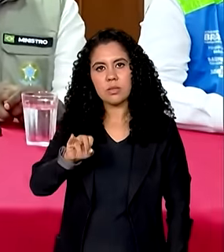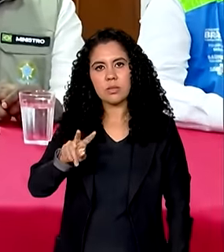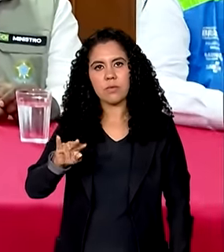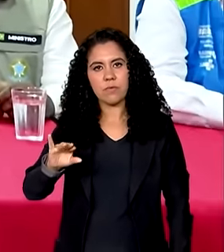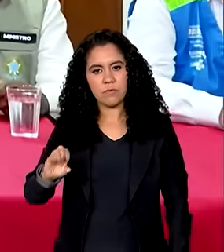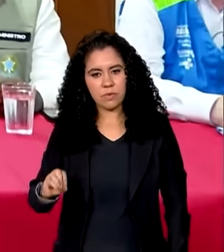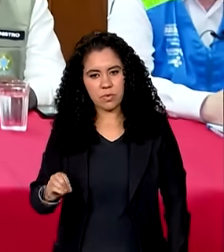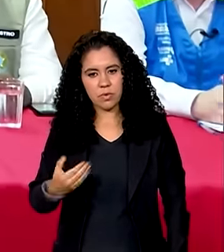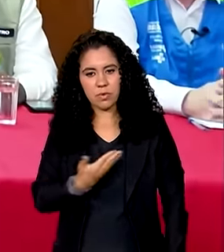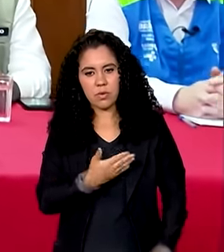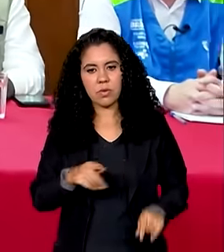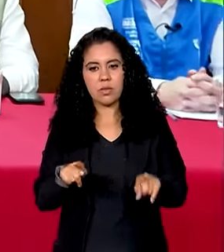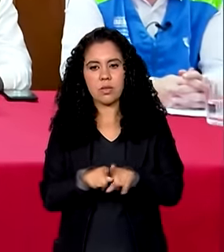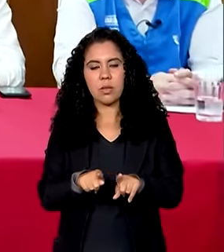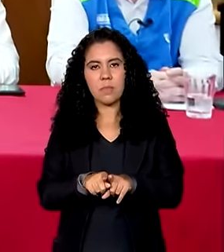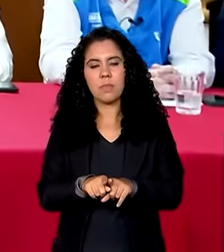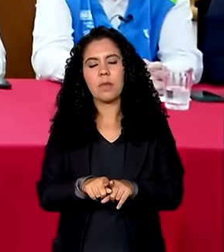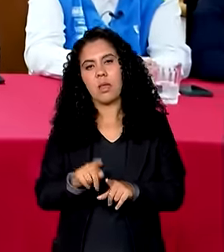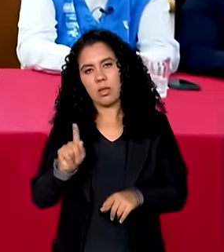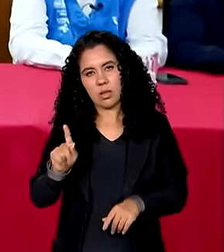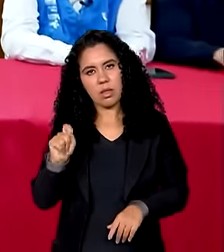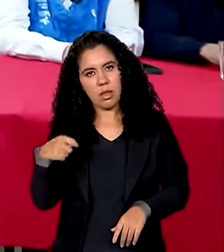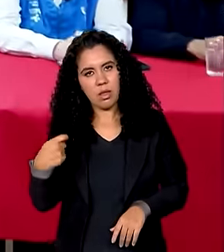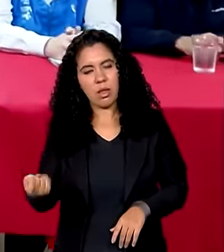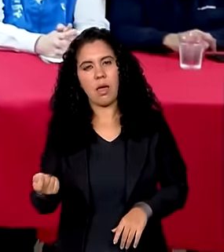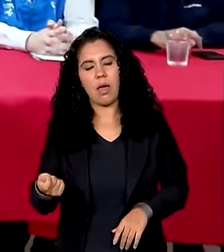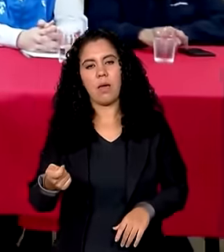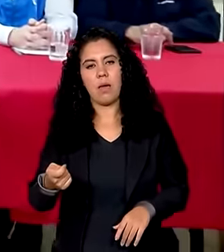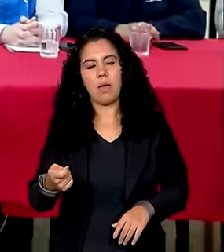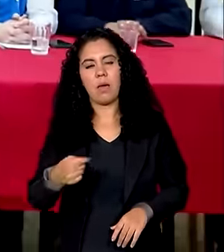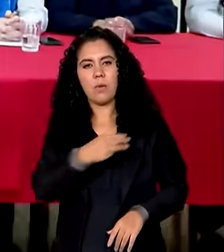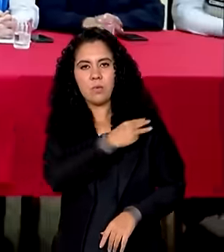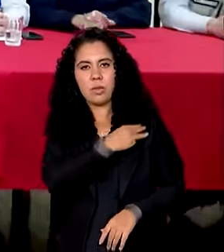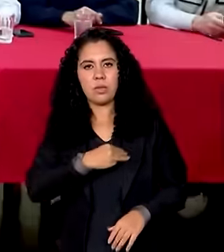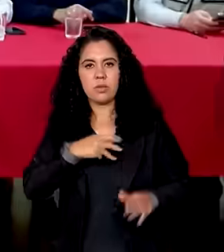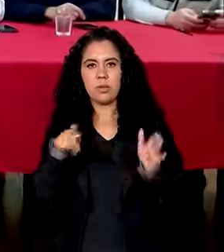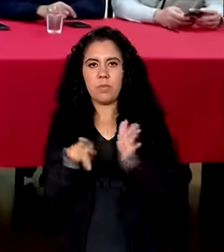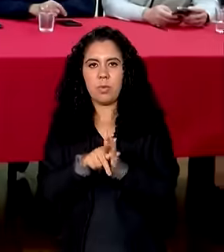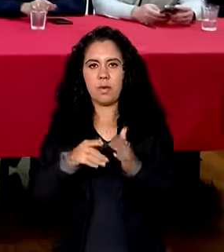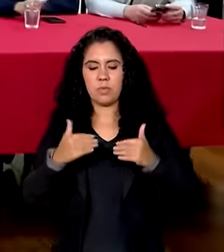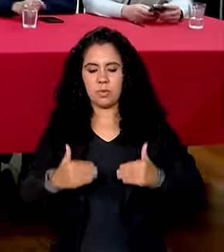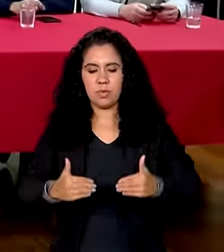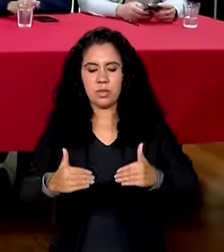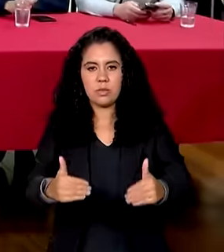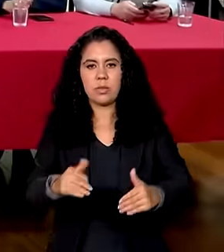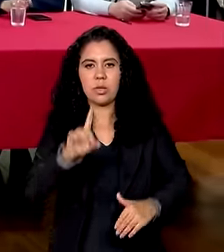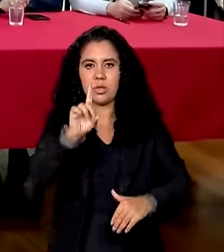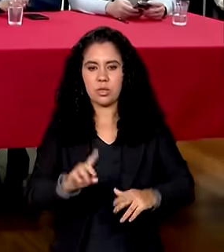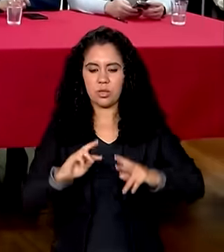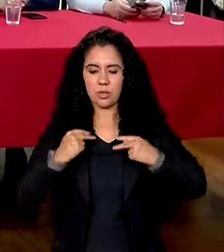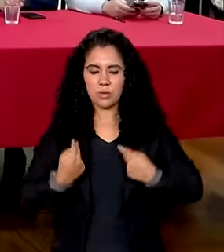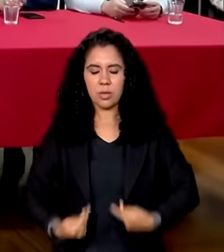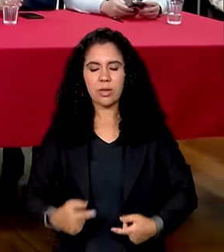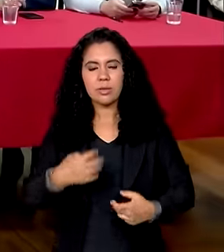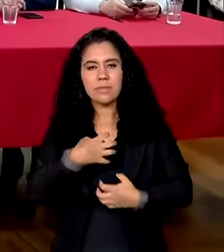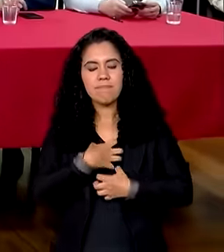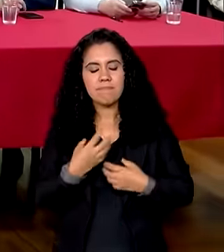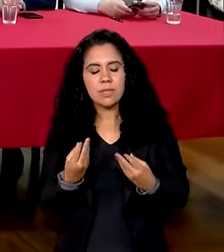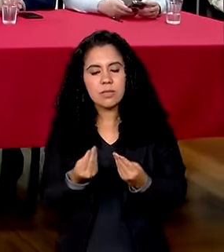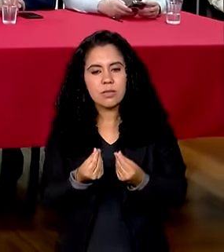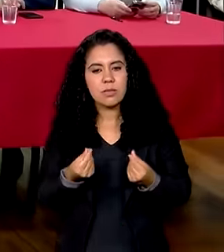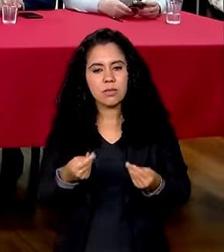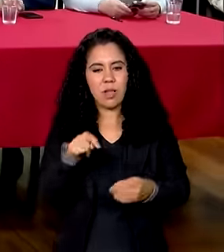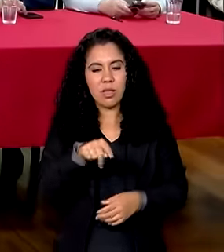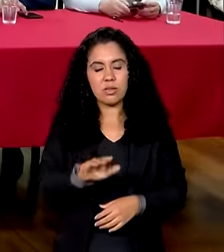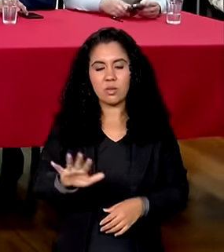nosso ministro dos direitos humanos que tem essa sensibilidade enorme num momento dramático